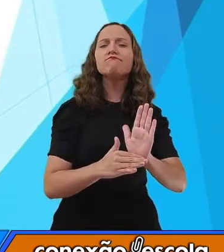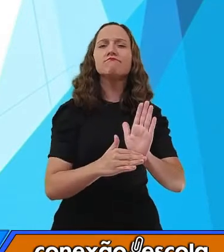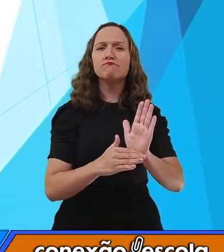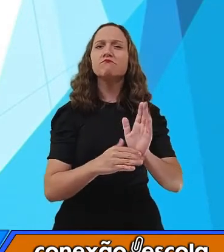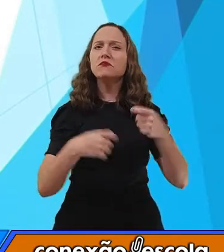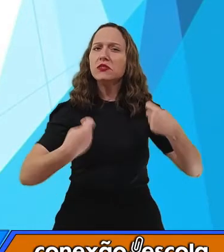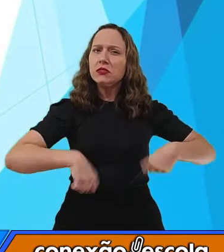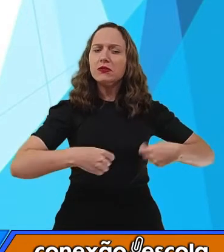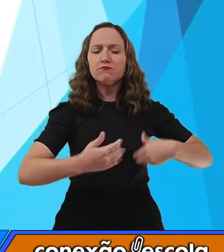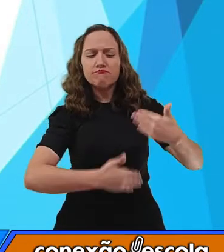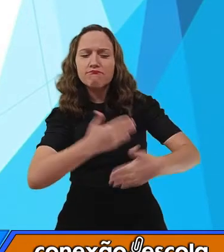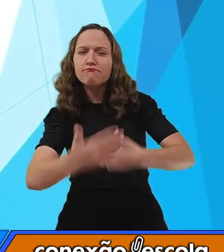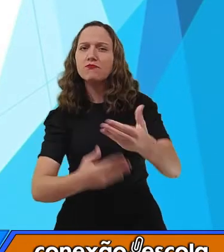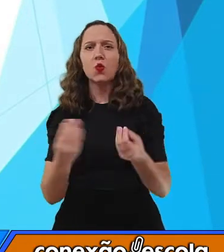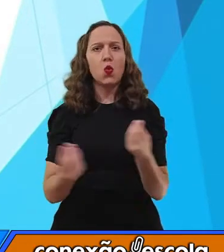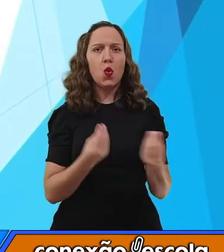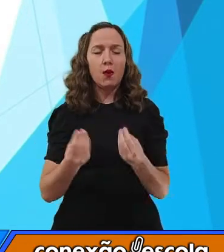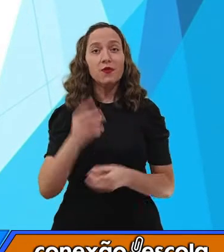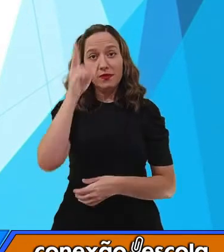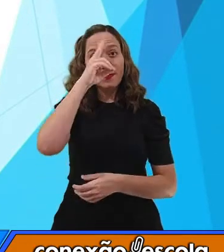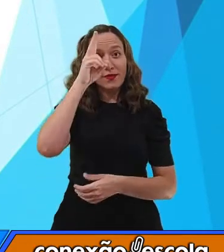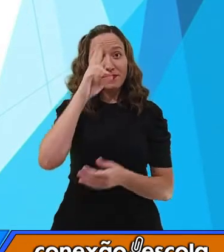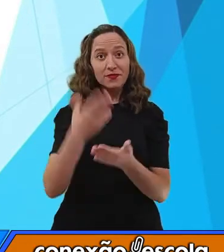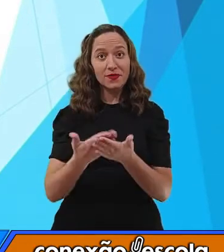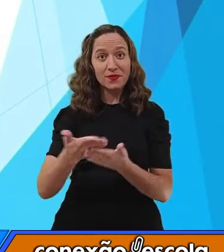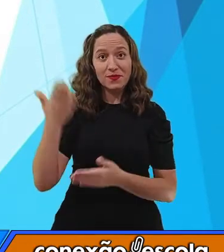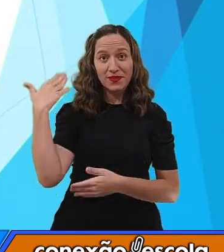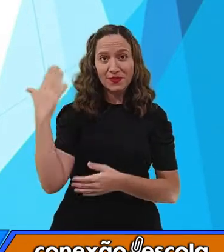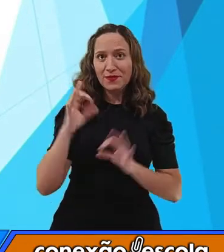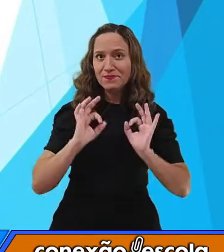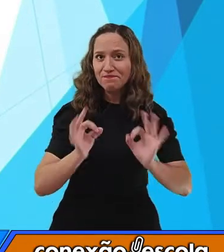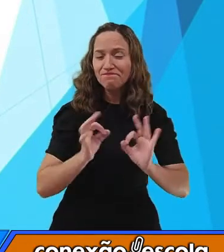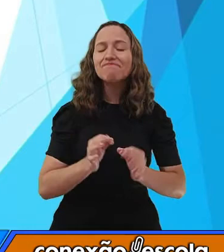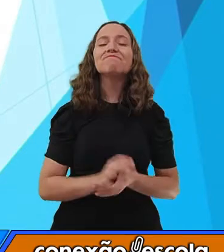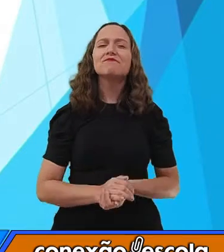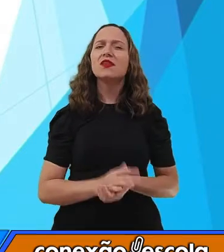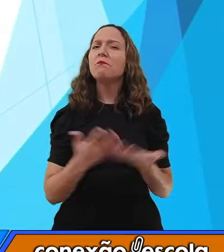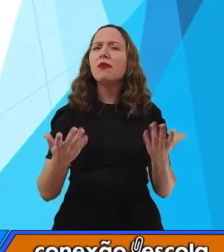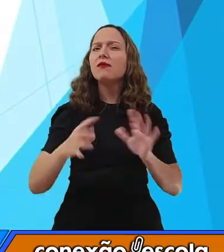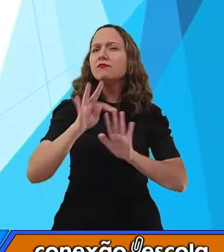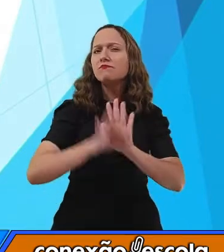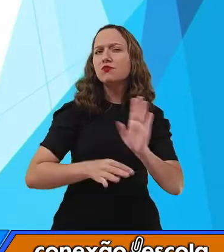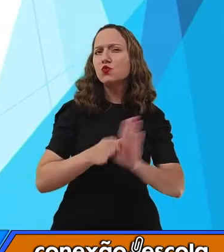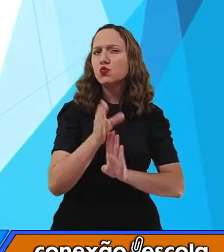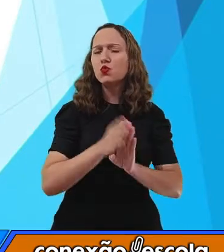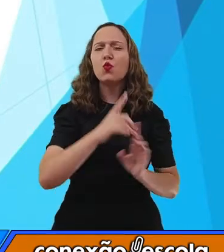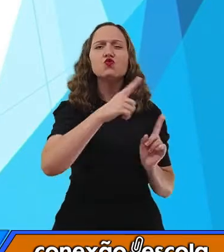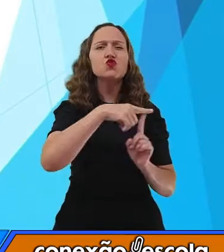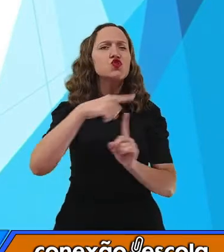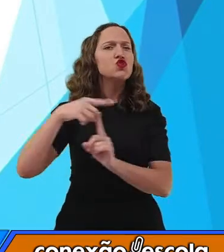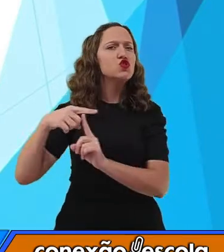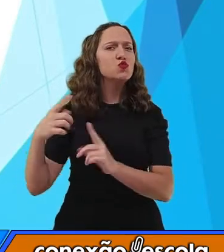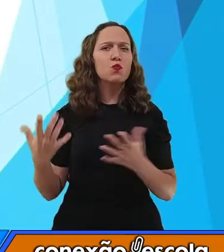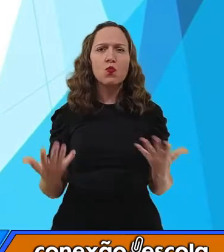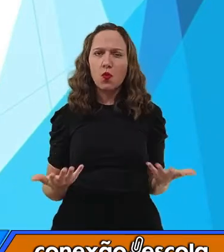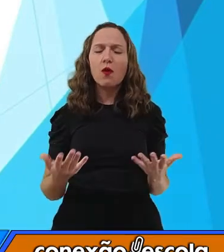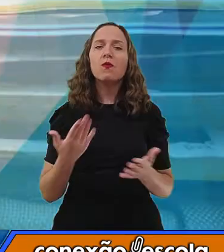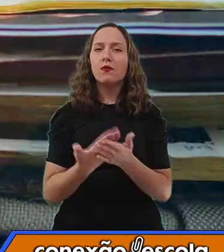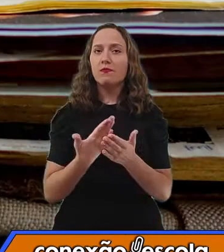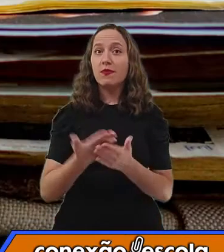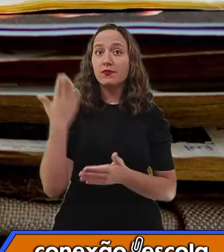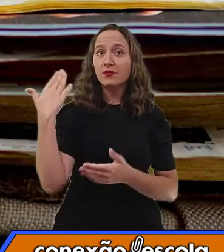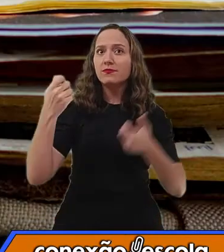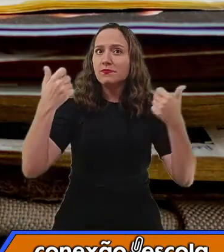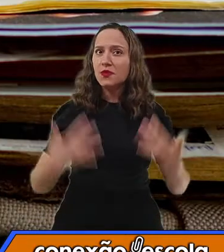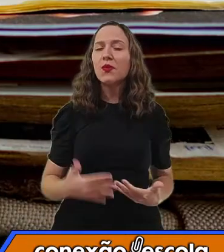realizado. Lembram que nós vimos isso? E os tipos de textos instrucionais? Nós vimos cada um, né, na última aula,